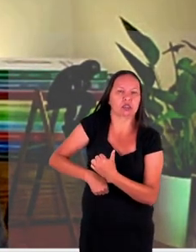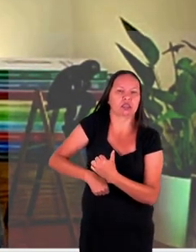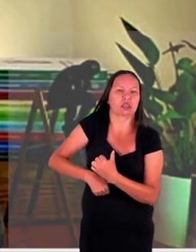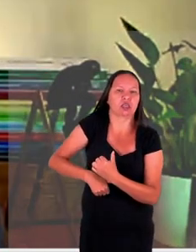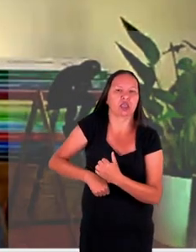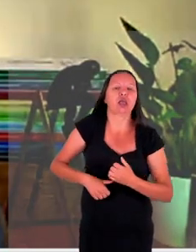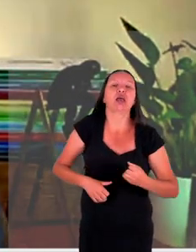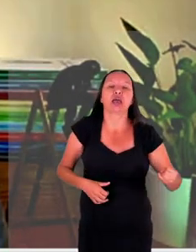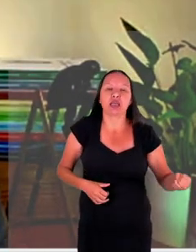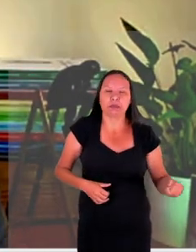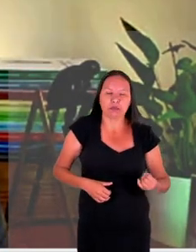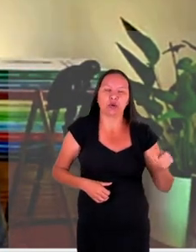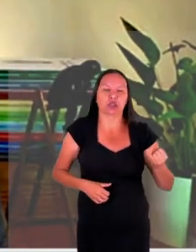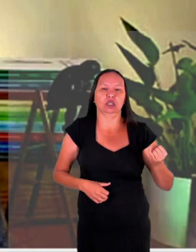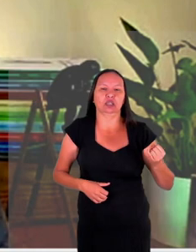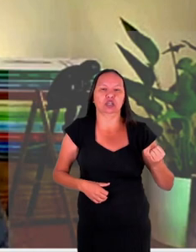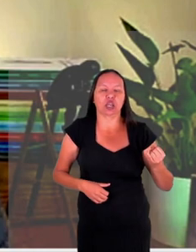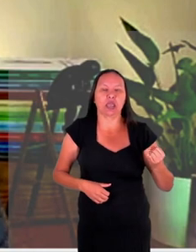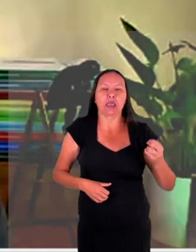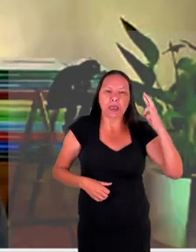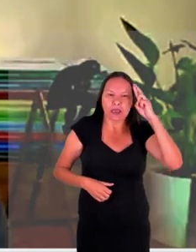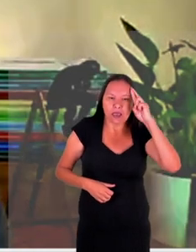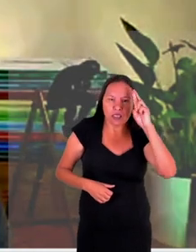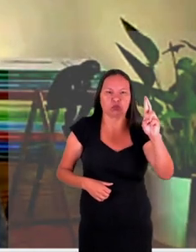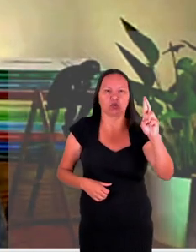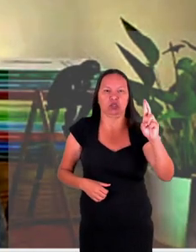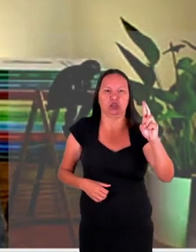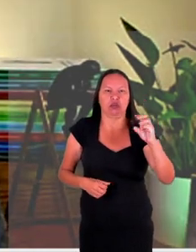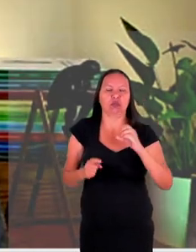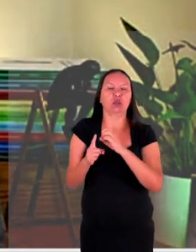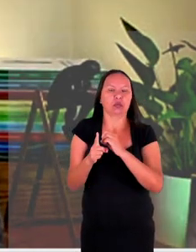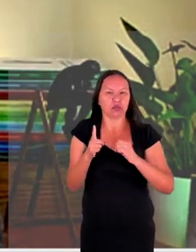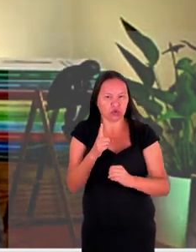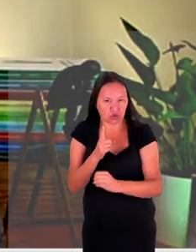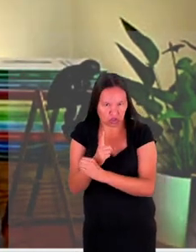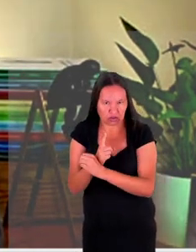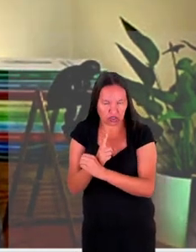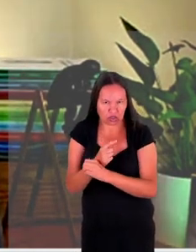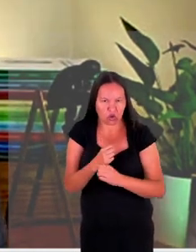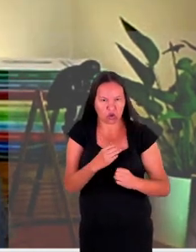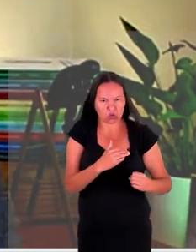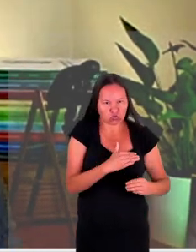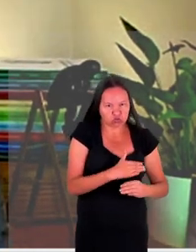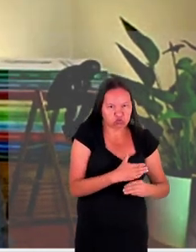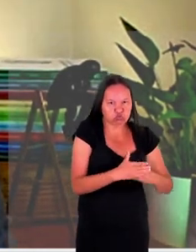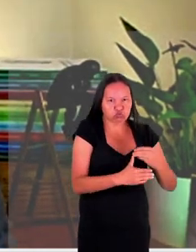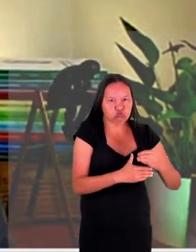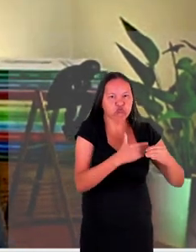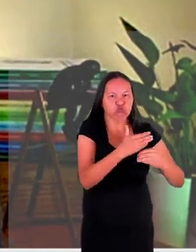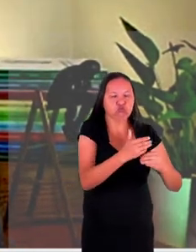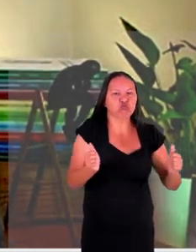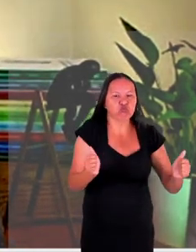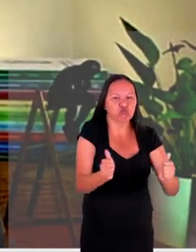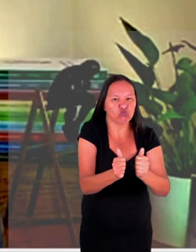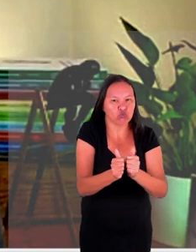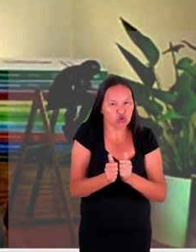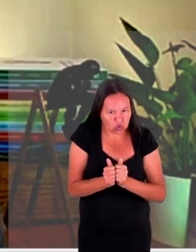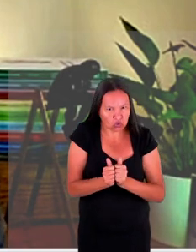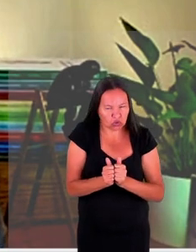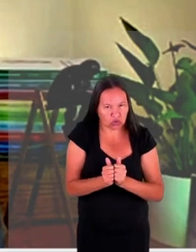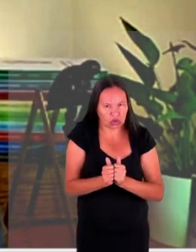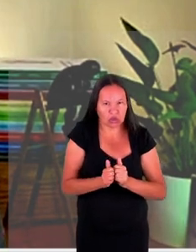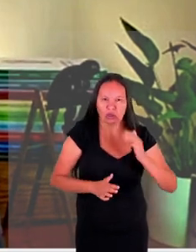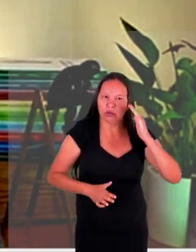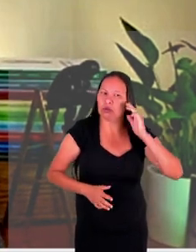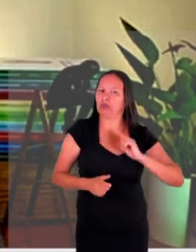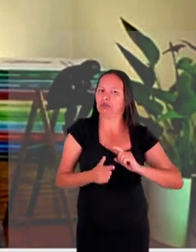essa adaptação nós como sociedade crescemos juntos por mais que não possamos negar